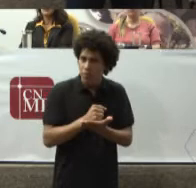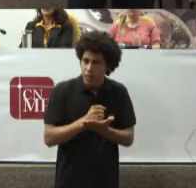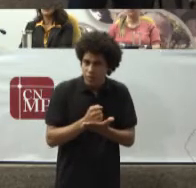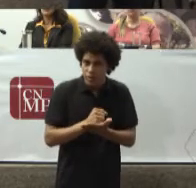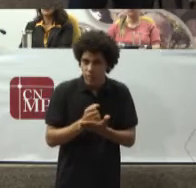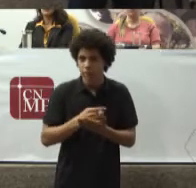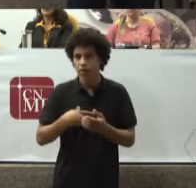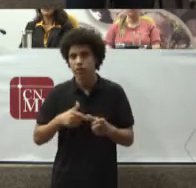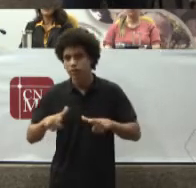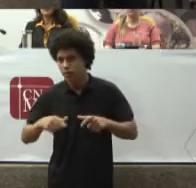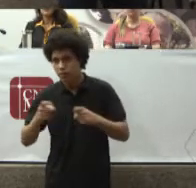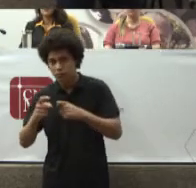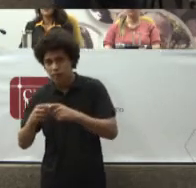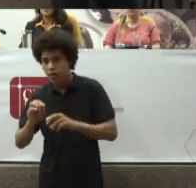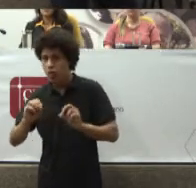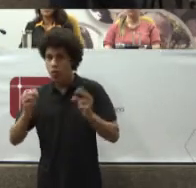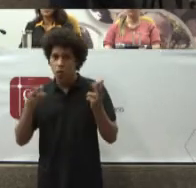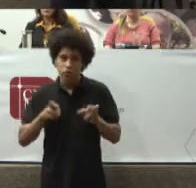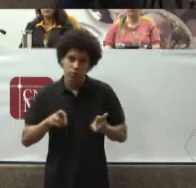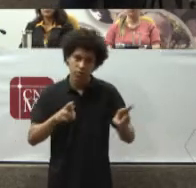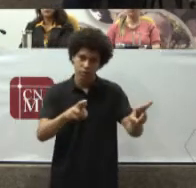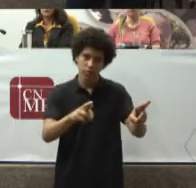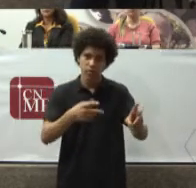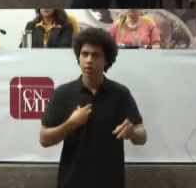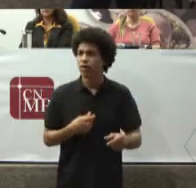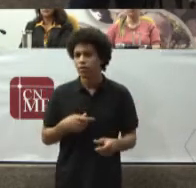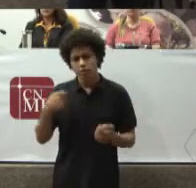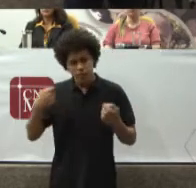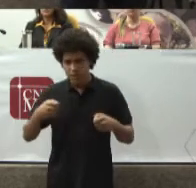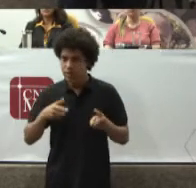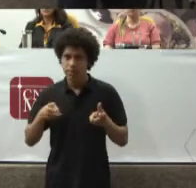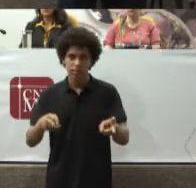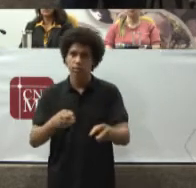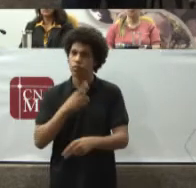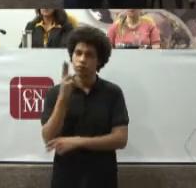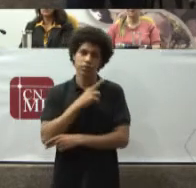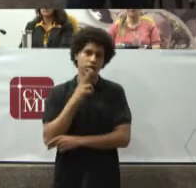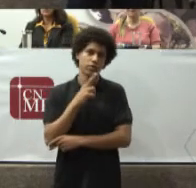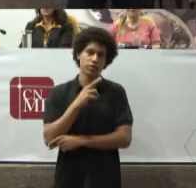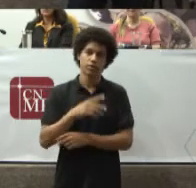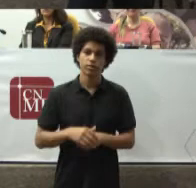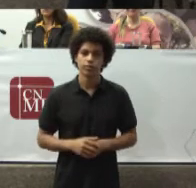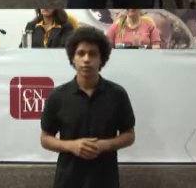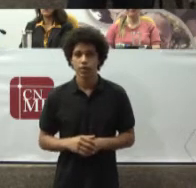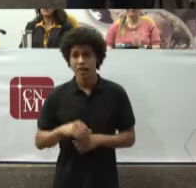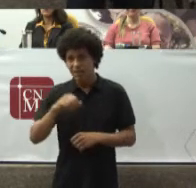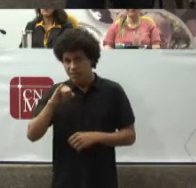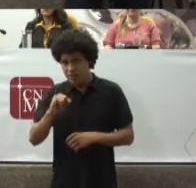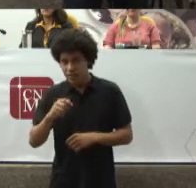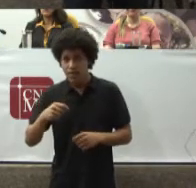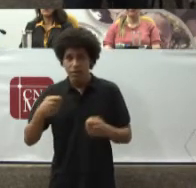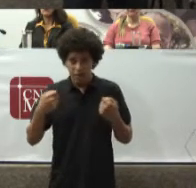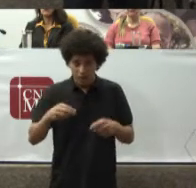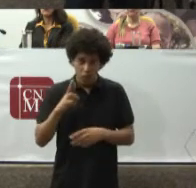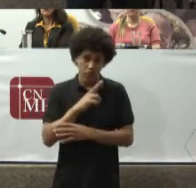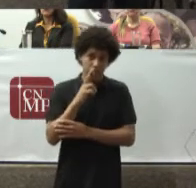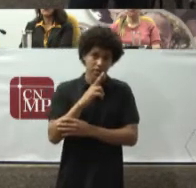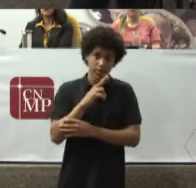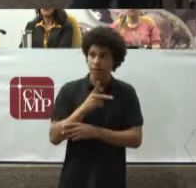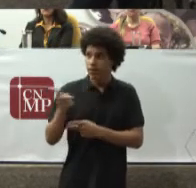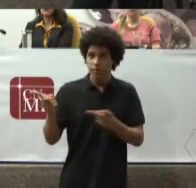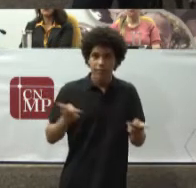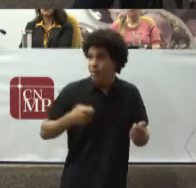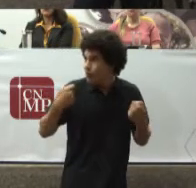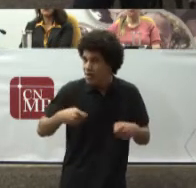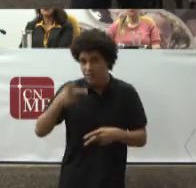Por uma cirurgia Ela é uma demanda Sempre urgente Essa urgente Vem da necessidade Do